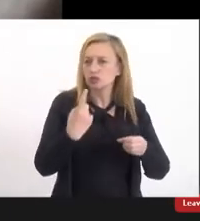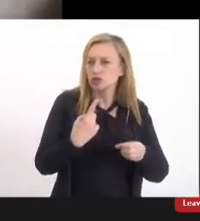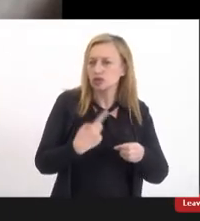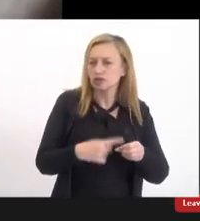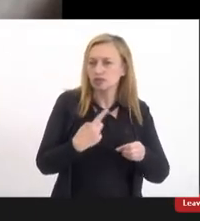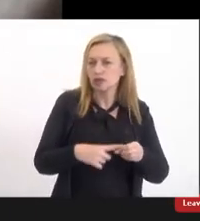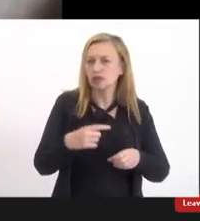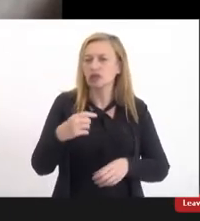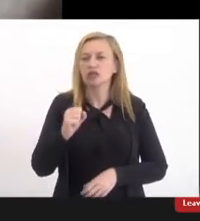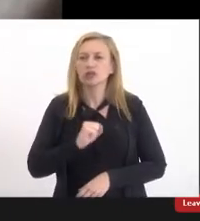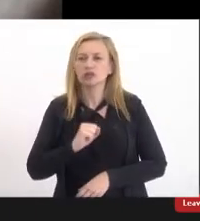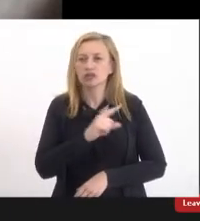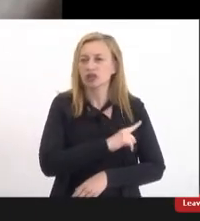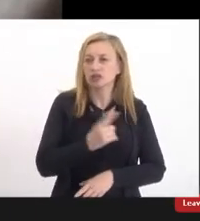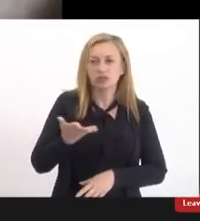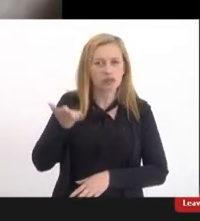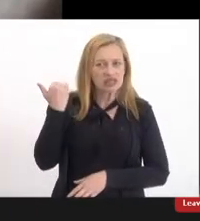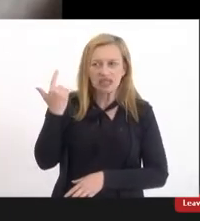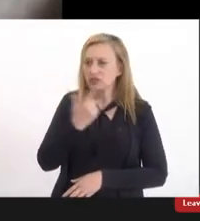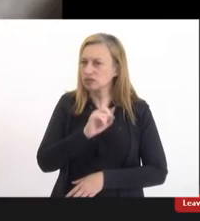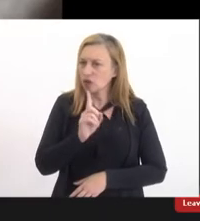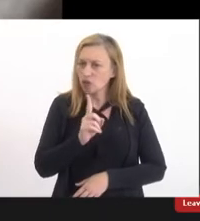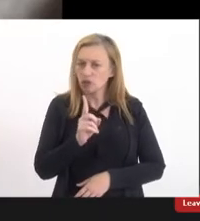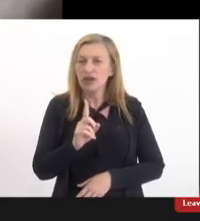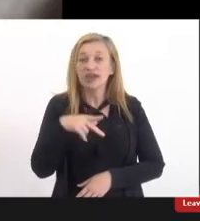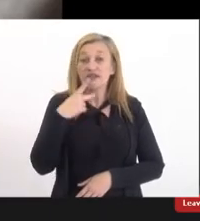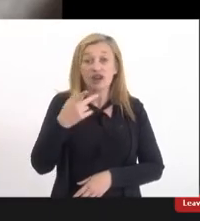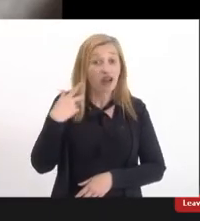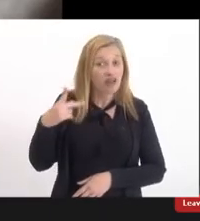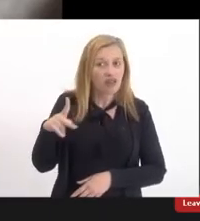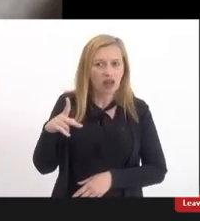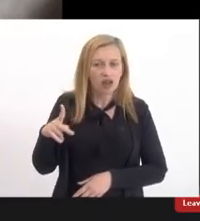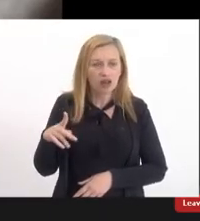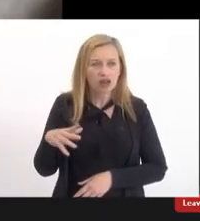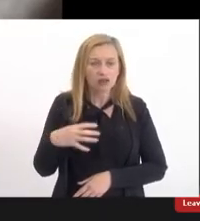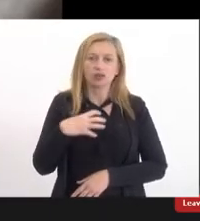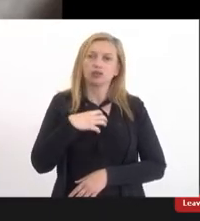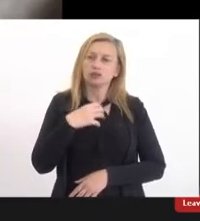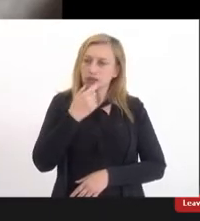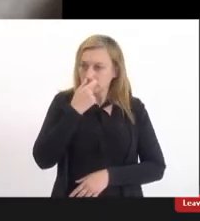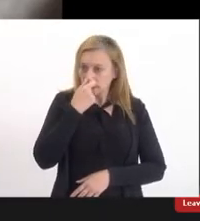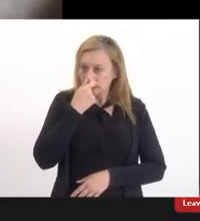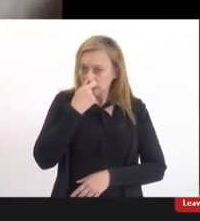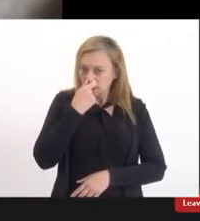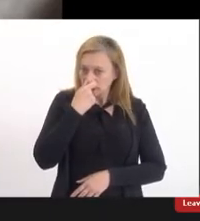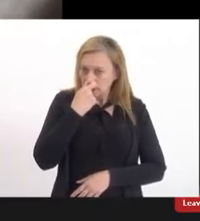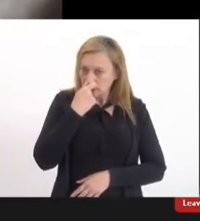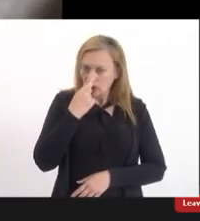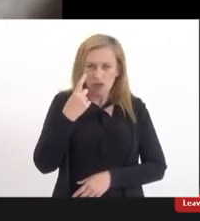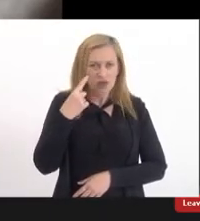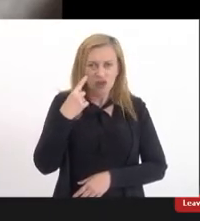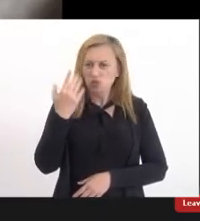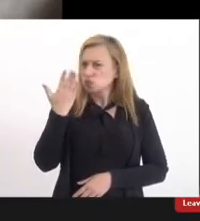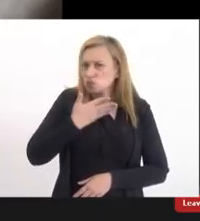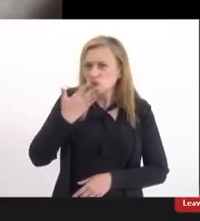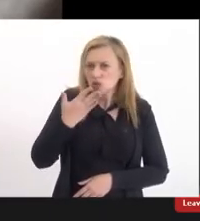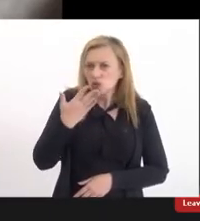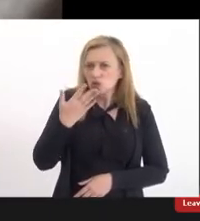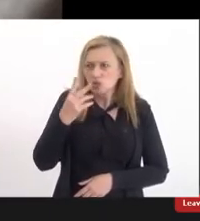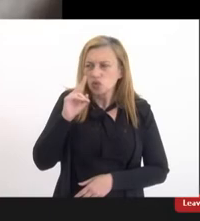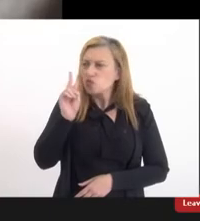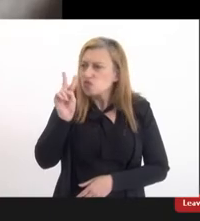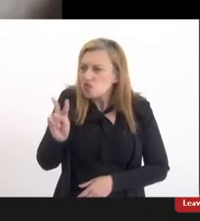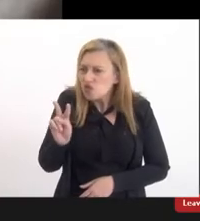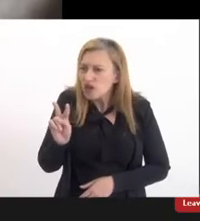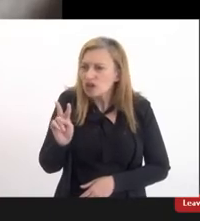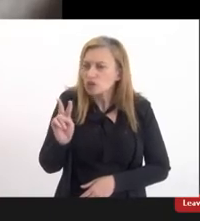Gonçalo na época ela não era e a fala dela me impactou muito porque eu falei assim gente eu não estou olhando para isso eu não estou